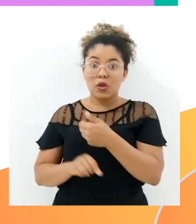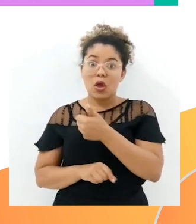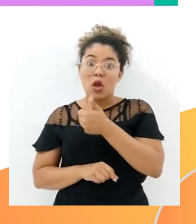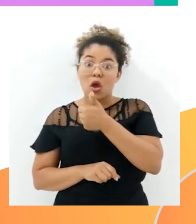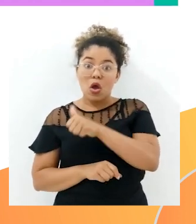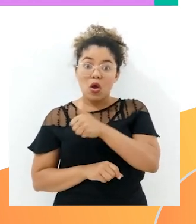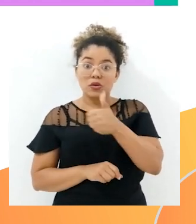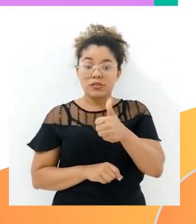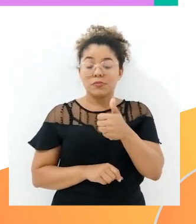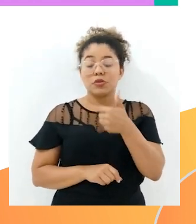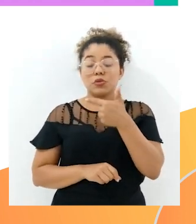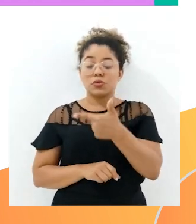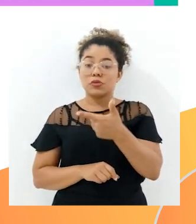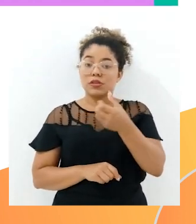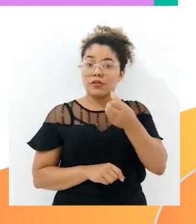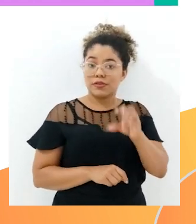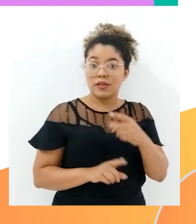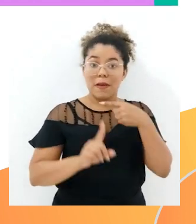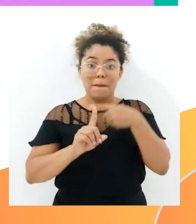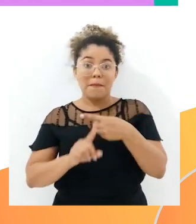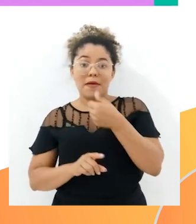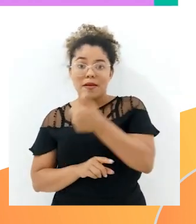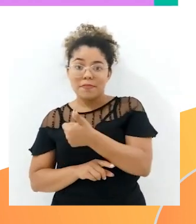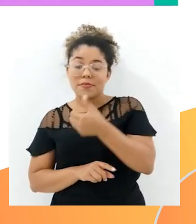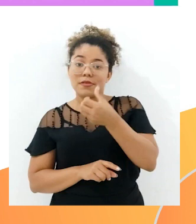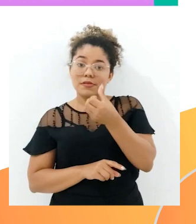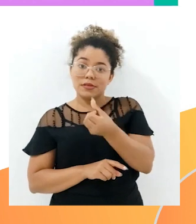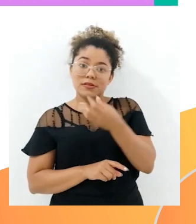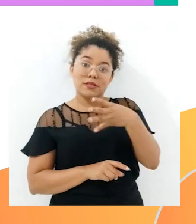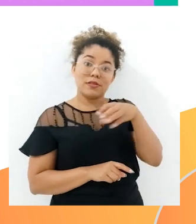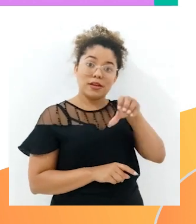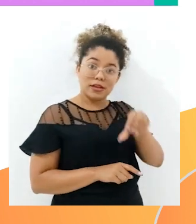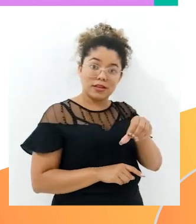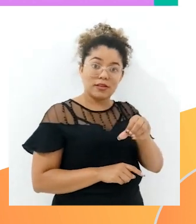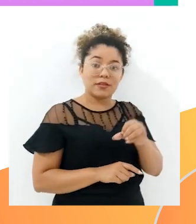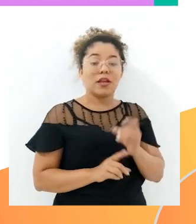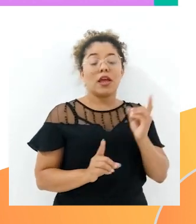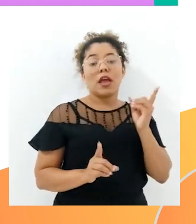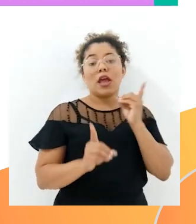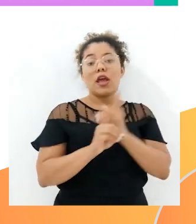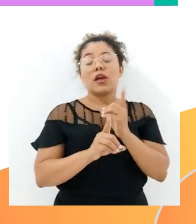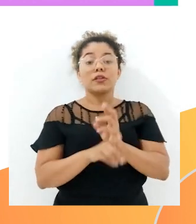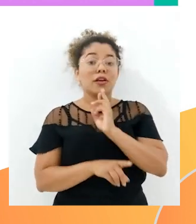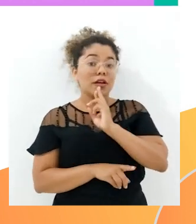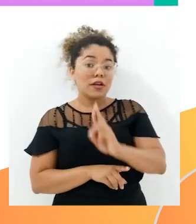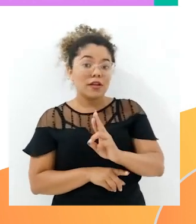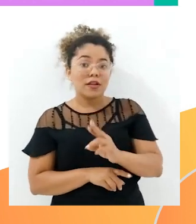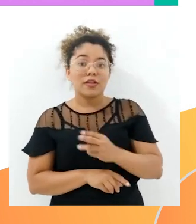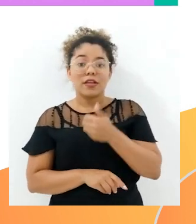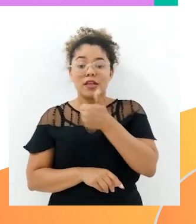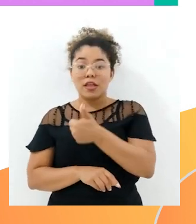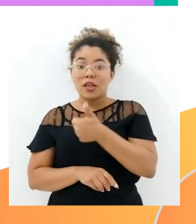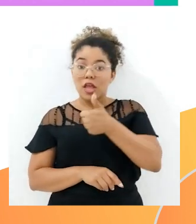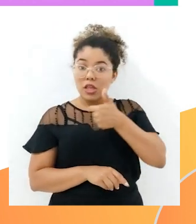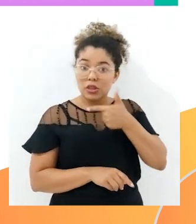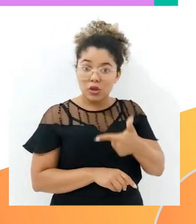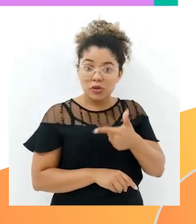.296 mais 1.649, eu vou obter como resultado 12